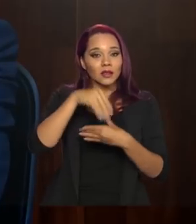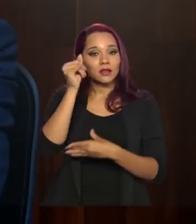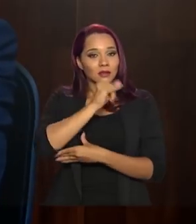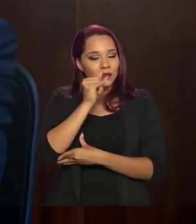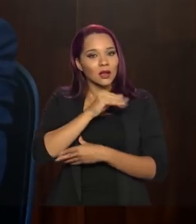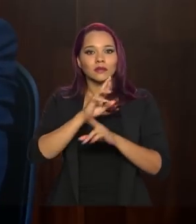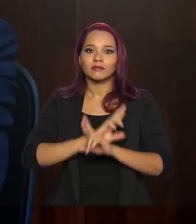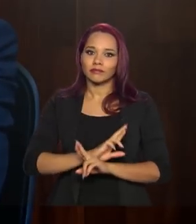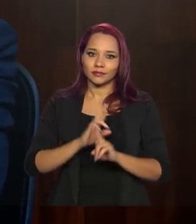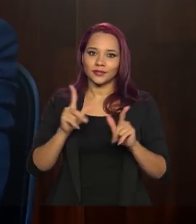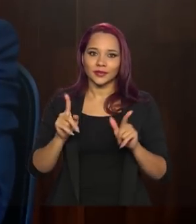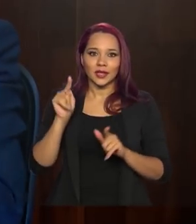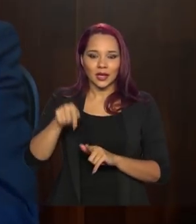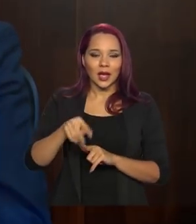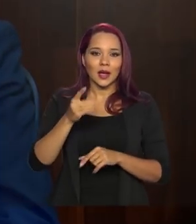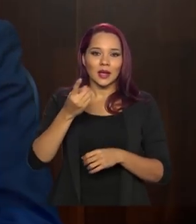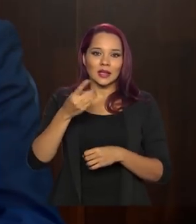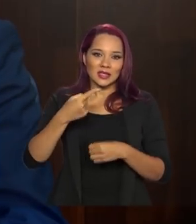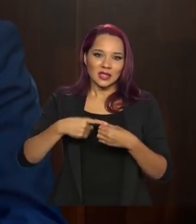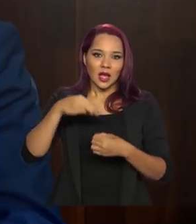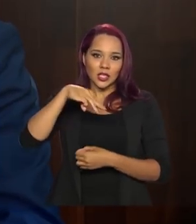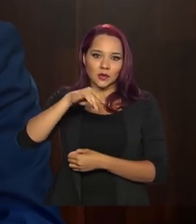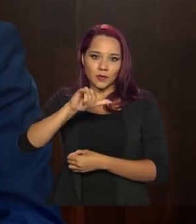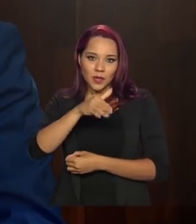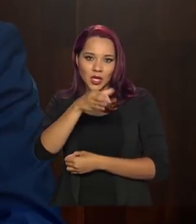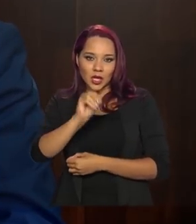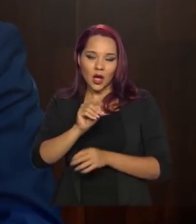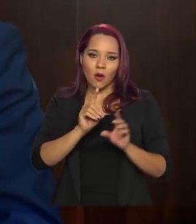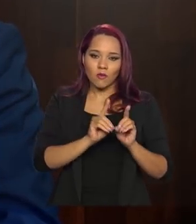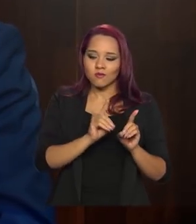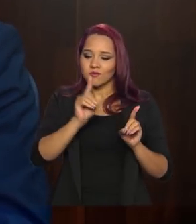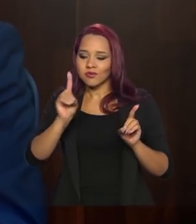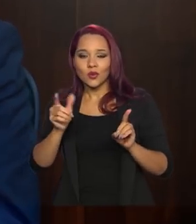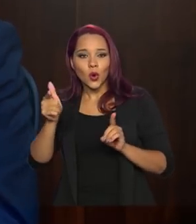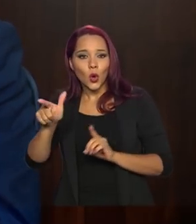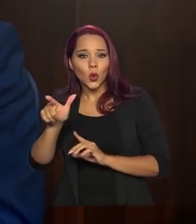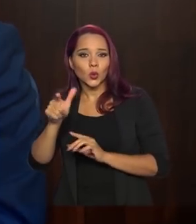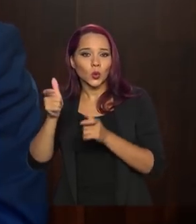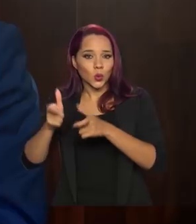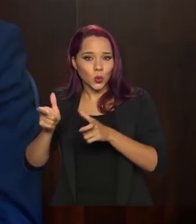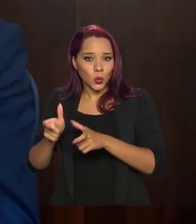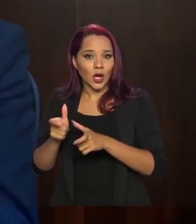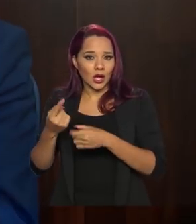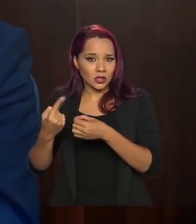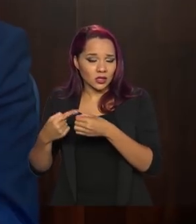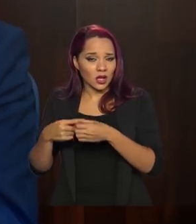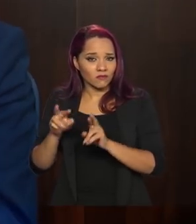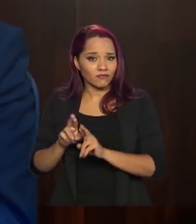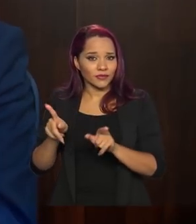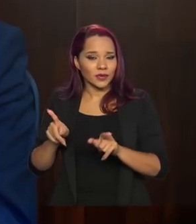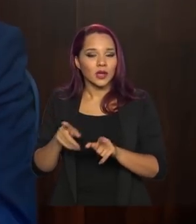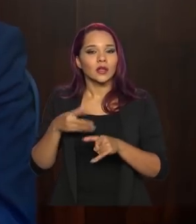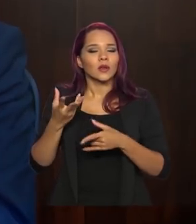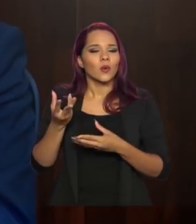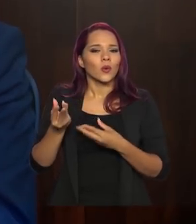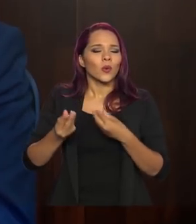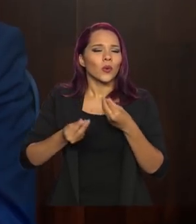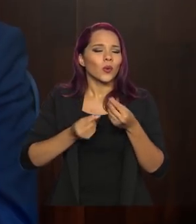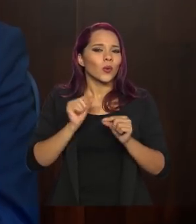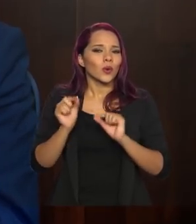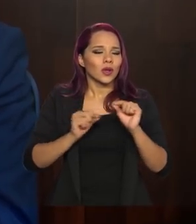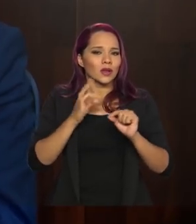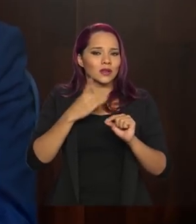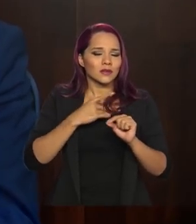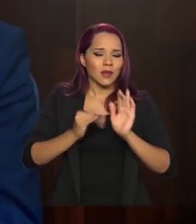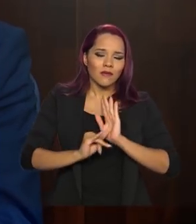diferente lá em Milão, no norte, da Sicília ou da Calabria, que fica no sul. O que nós estamos passando para